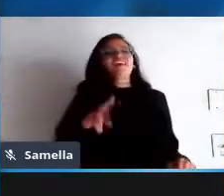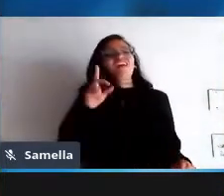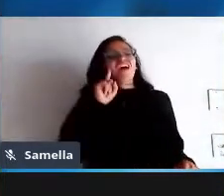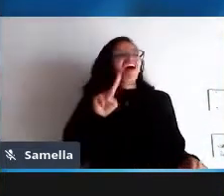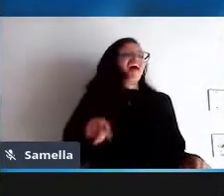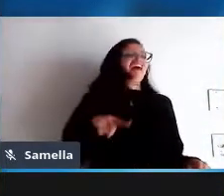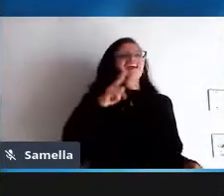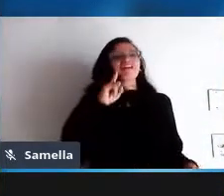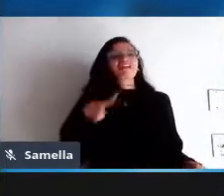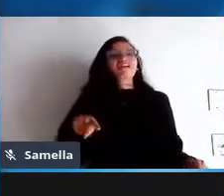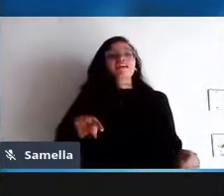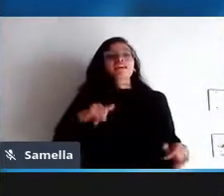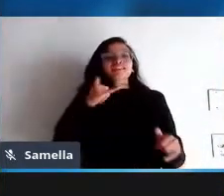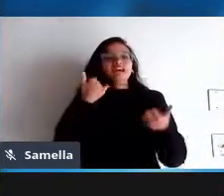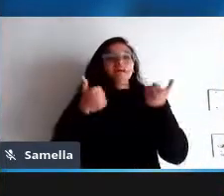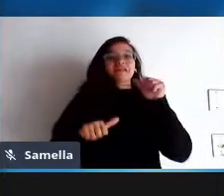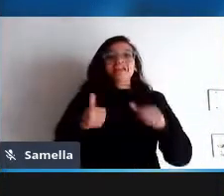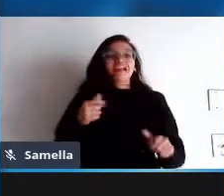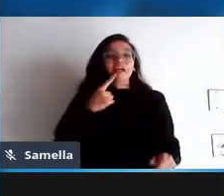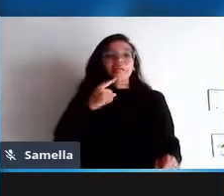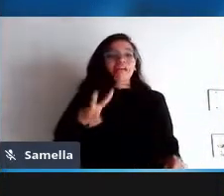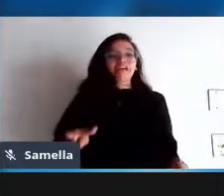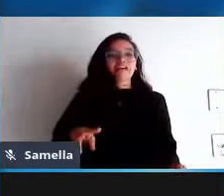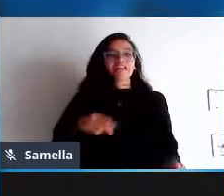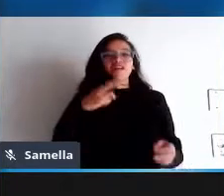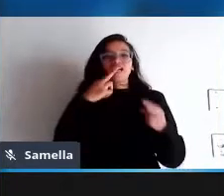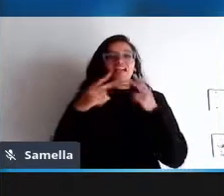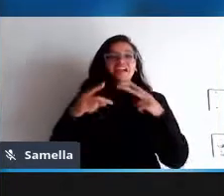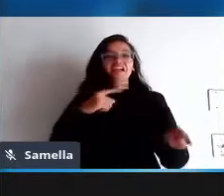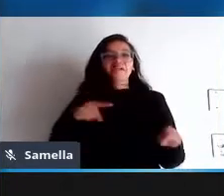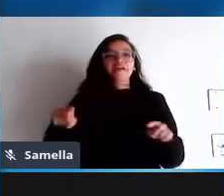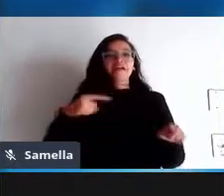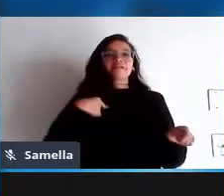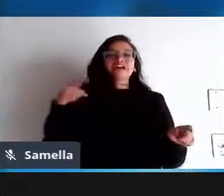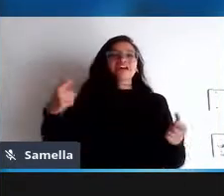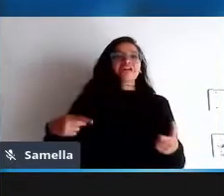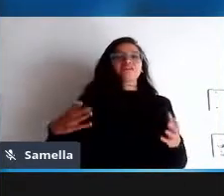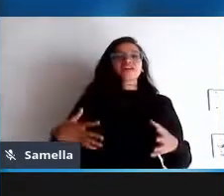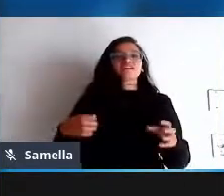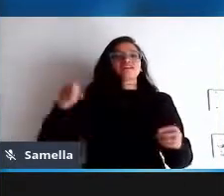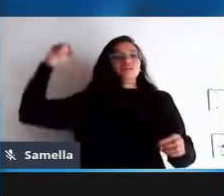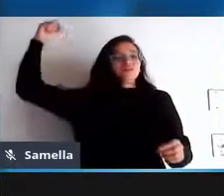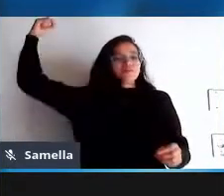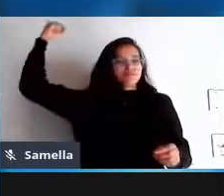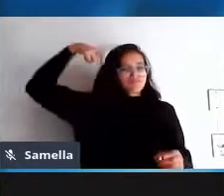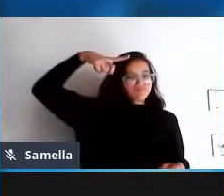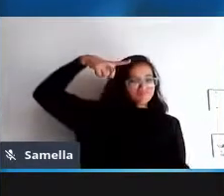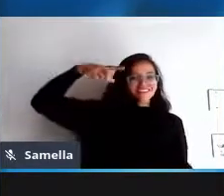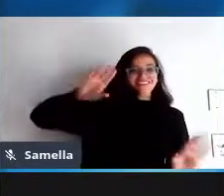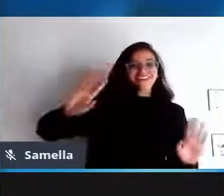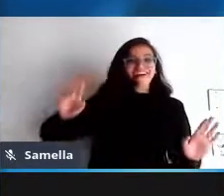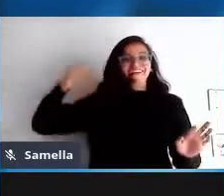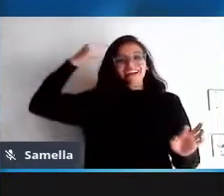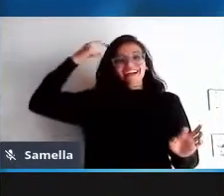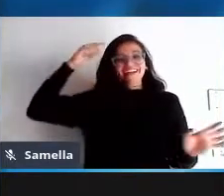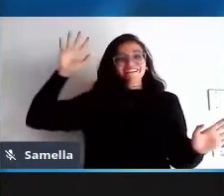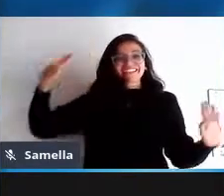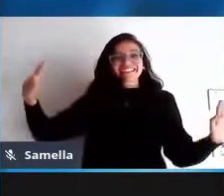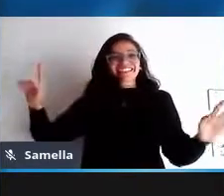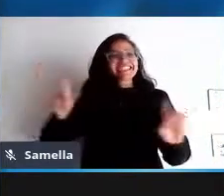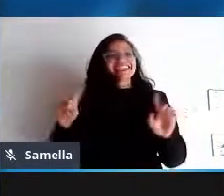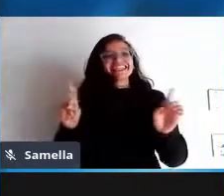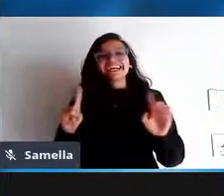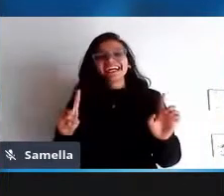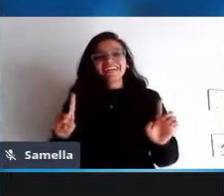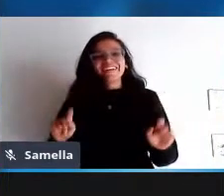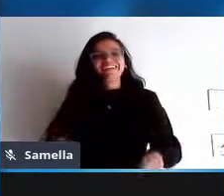que um dia caia um raio na cabeça de alguém e eles vão lá e falam a partir de agora é lei tem que usar software livre em tudo quanto é legal